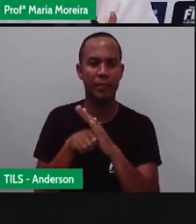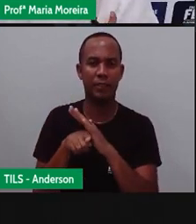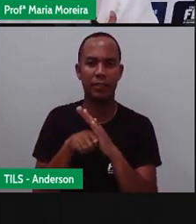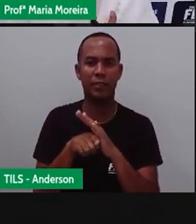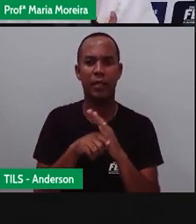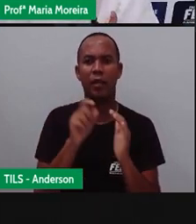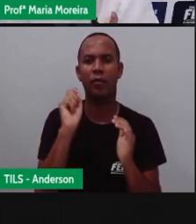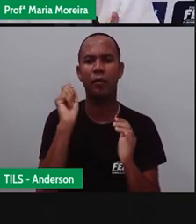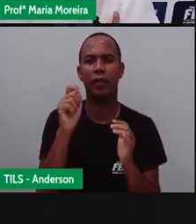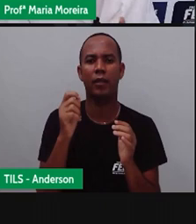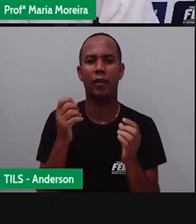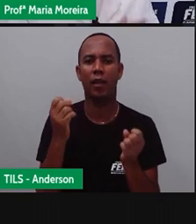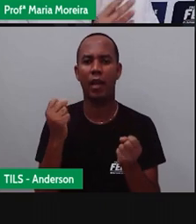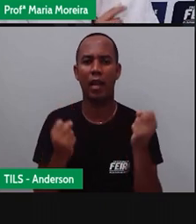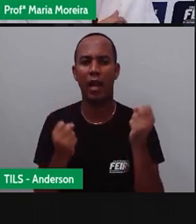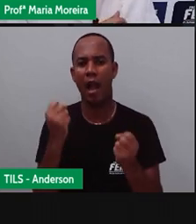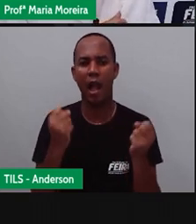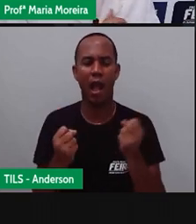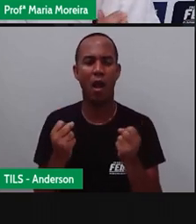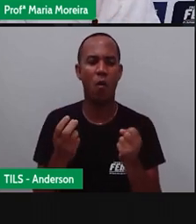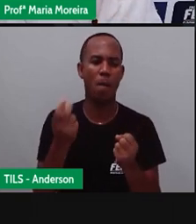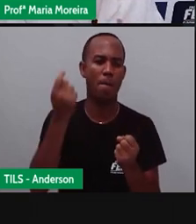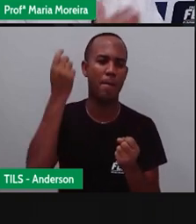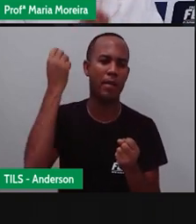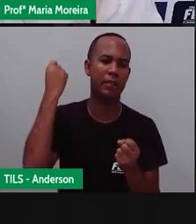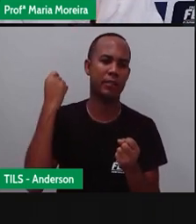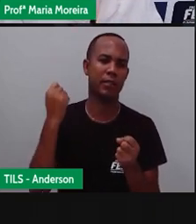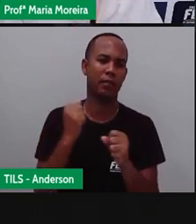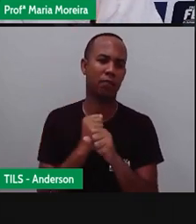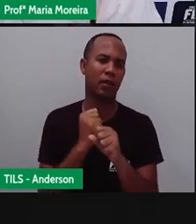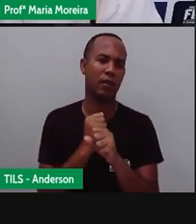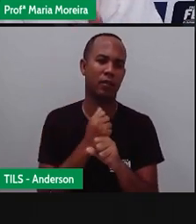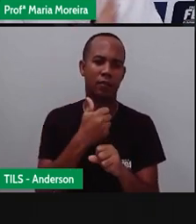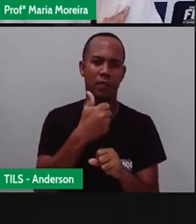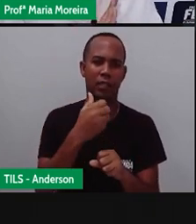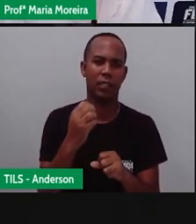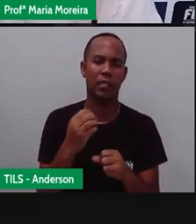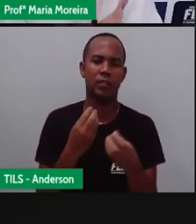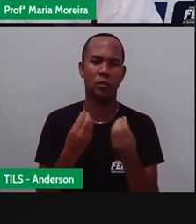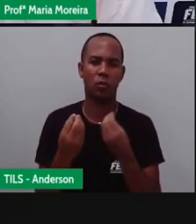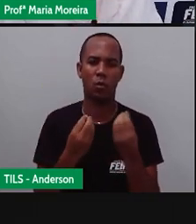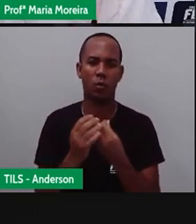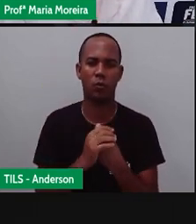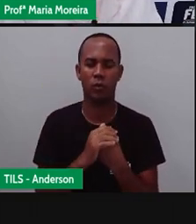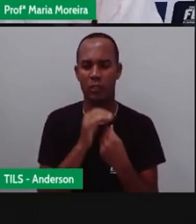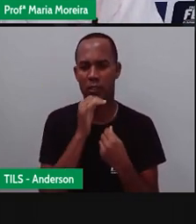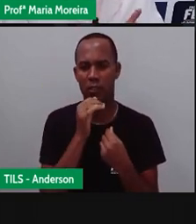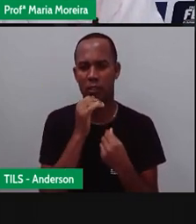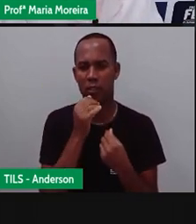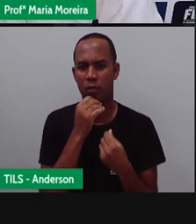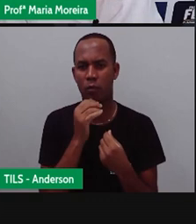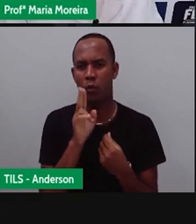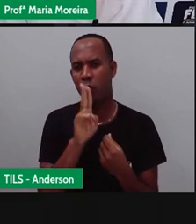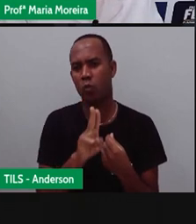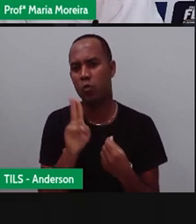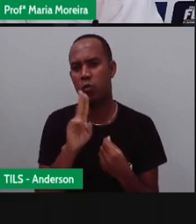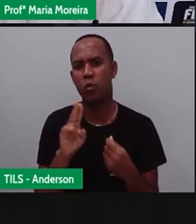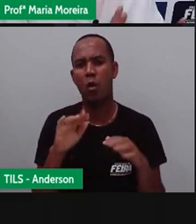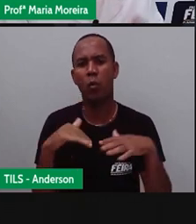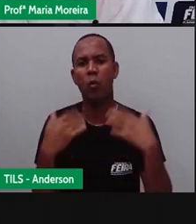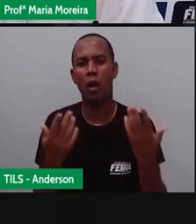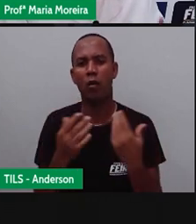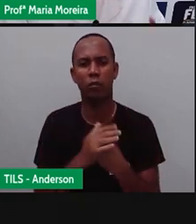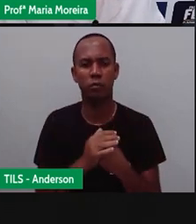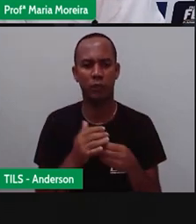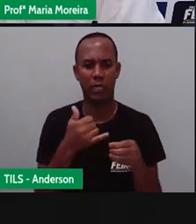né? De dez anos atrás, não é o carro de hoje. Então antigamente o carro só era movido a um tipo de combustível.